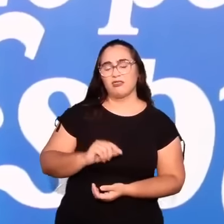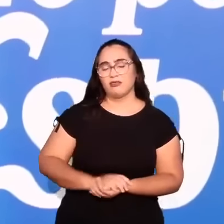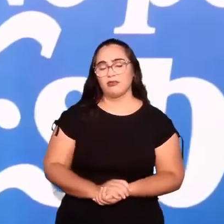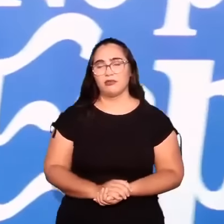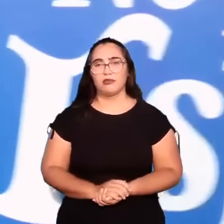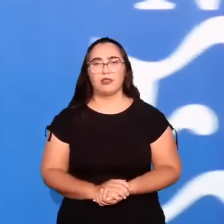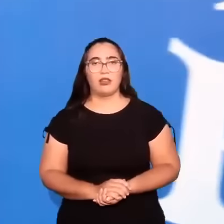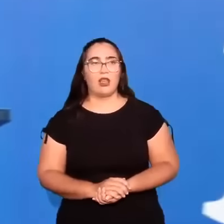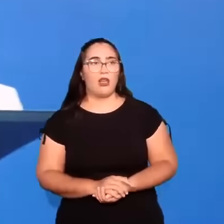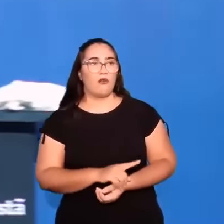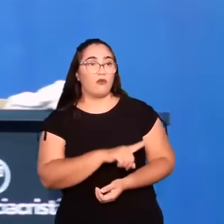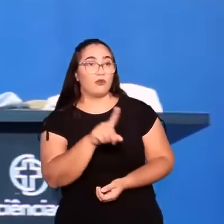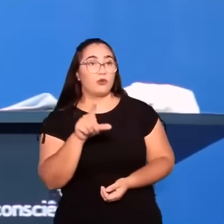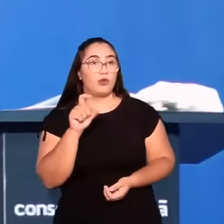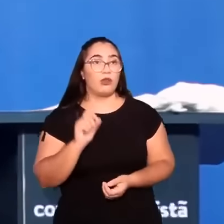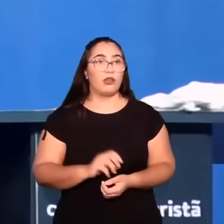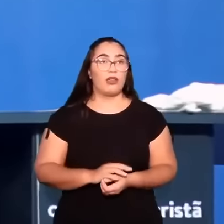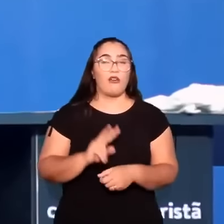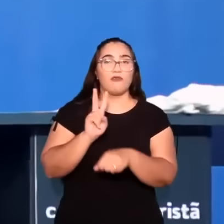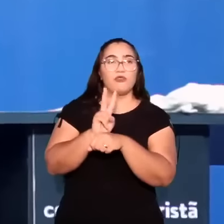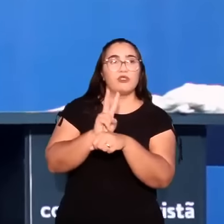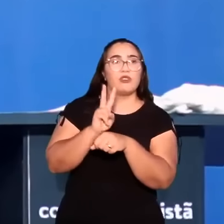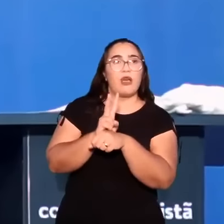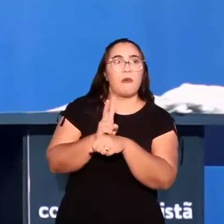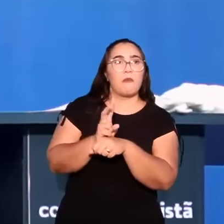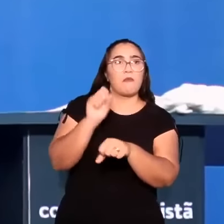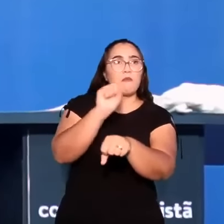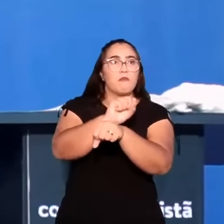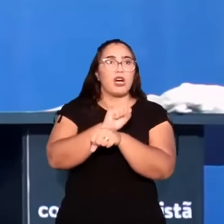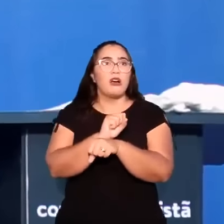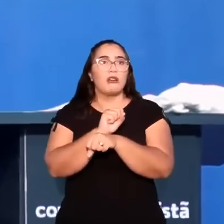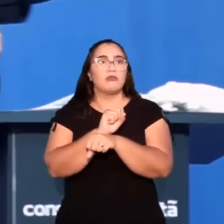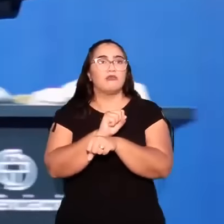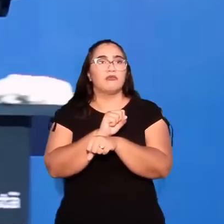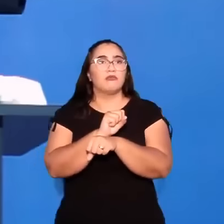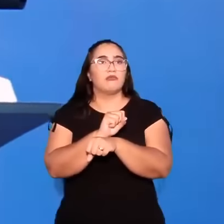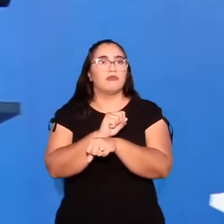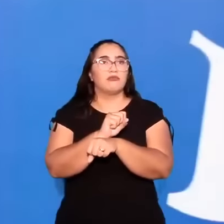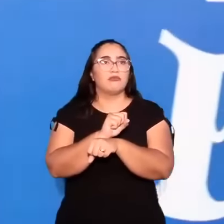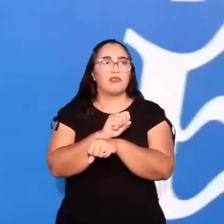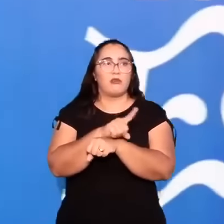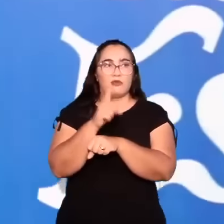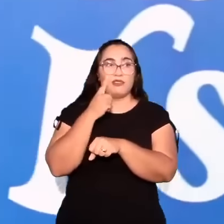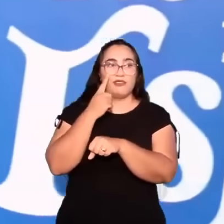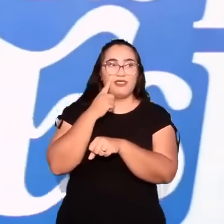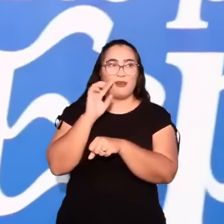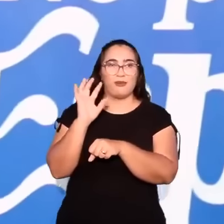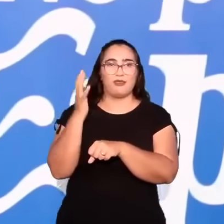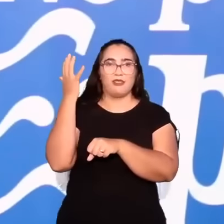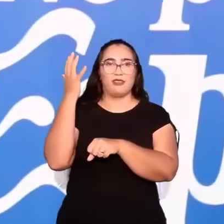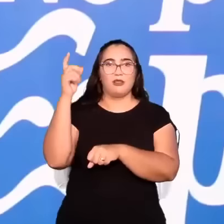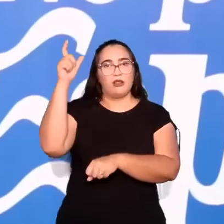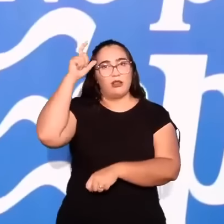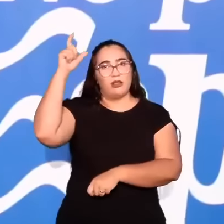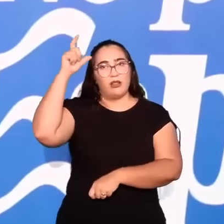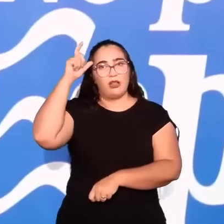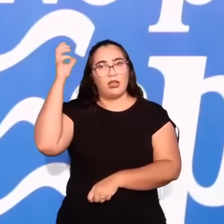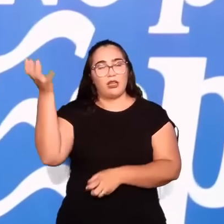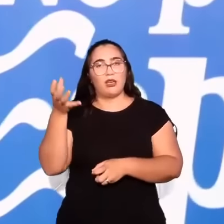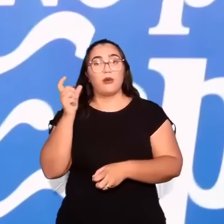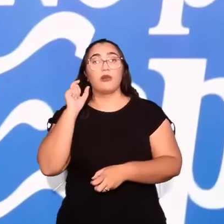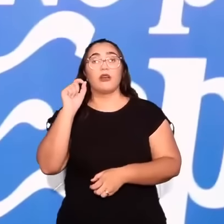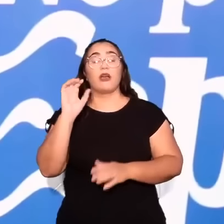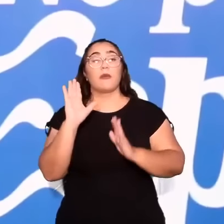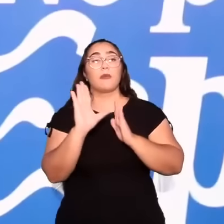Baixa a guarda para tu ver um dia. Pisa fora da linha. Escorrega. Ele vê matar, roubar e